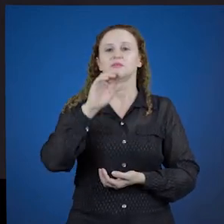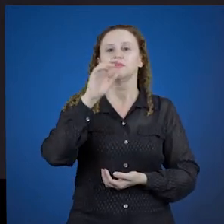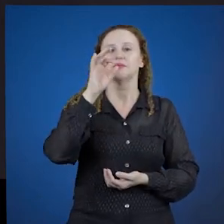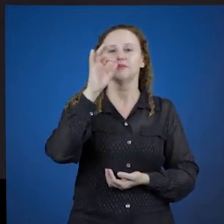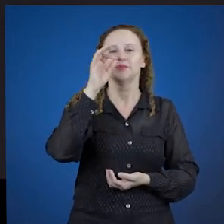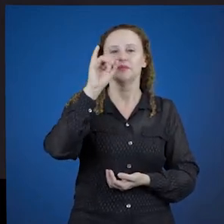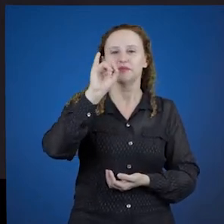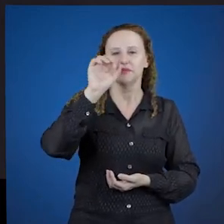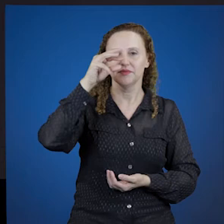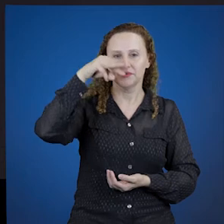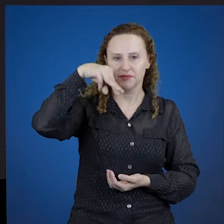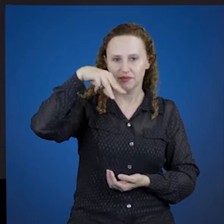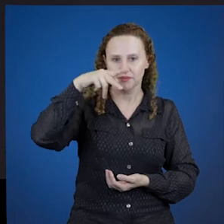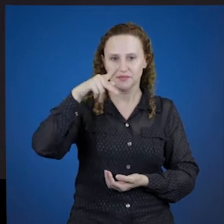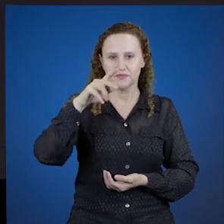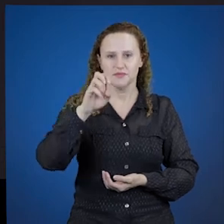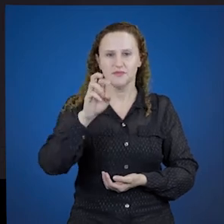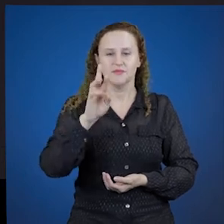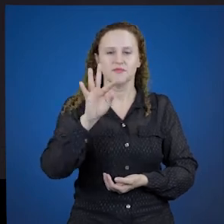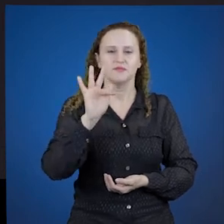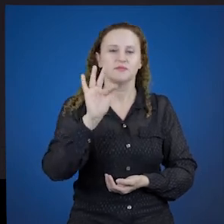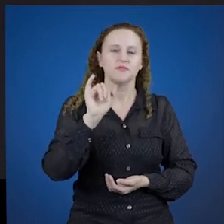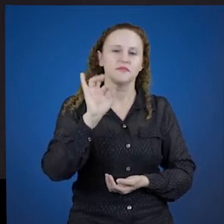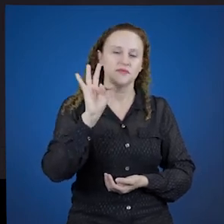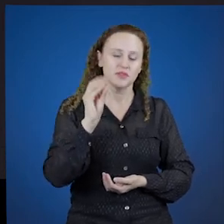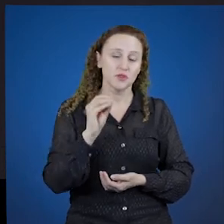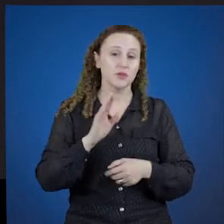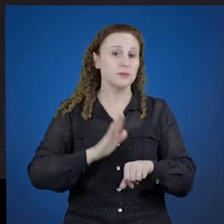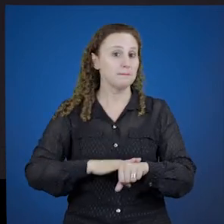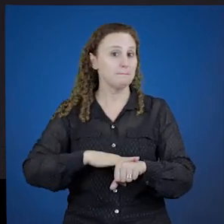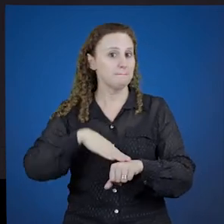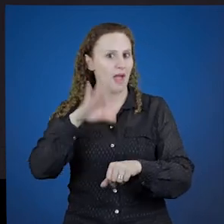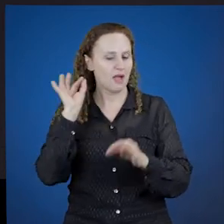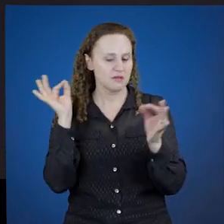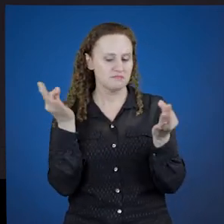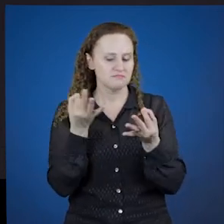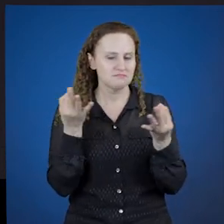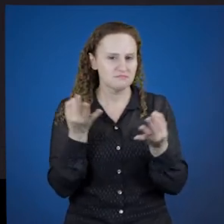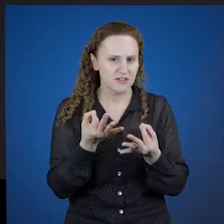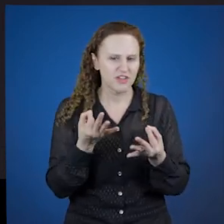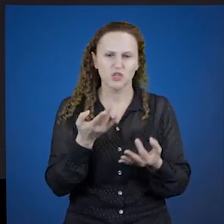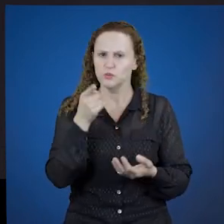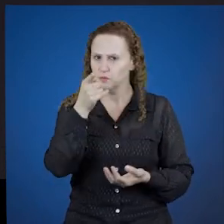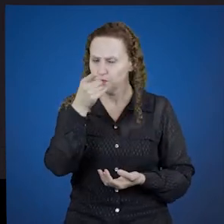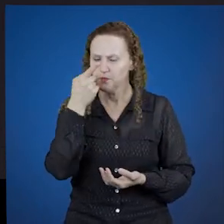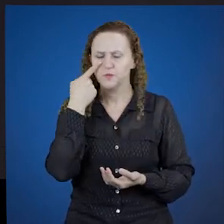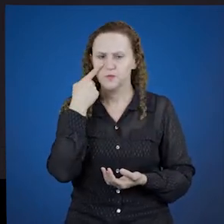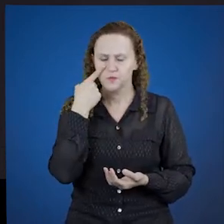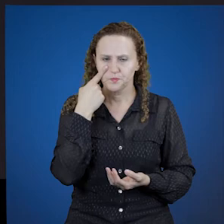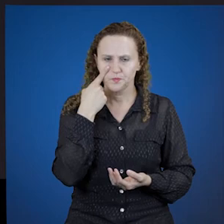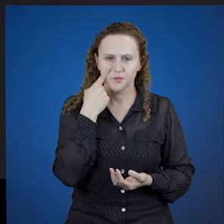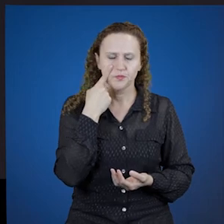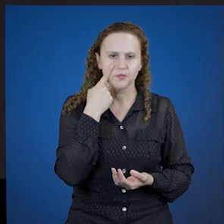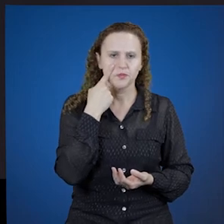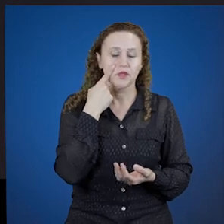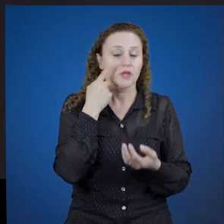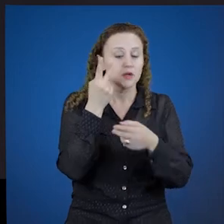imperfeito, e o passado mais que perfeito. Eu sugiro também ao acadêmico